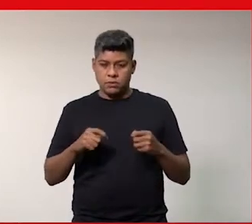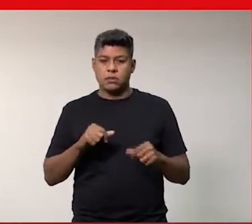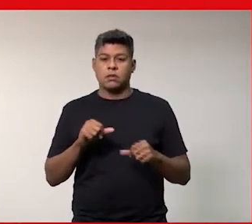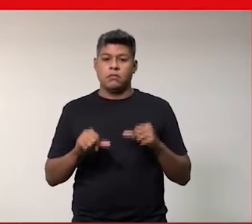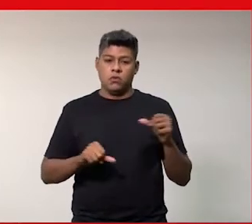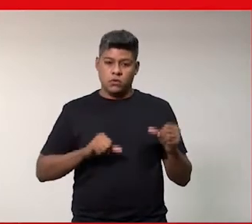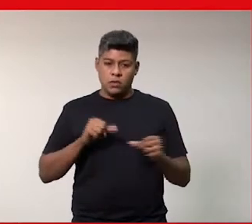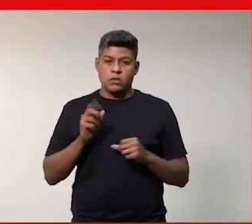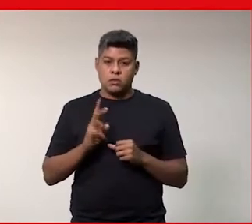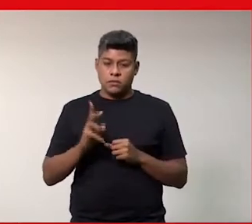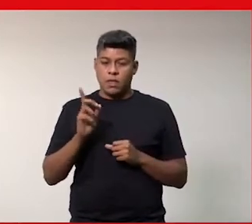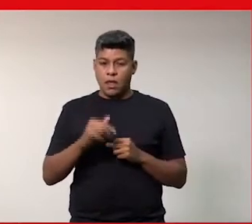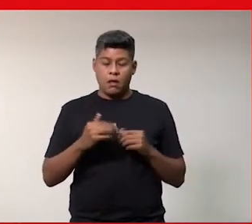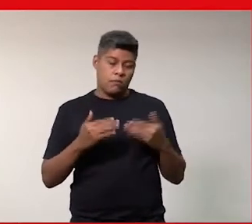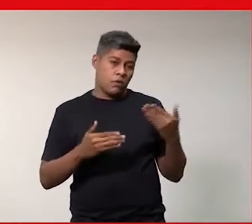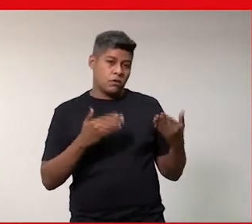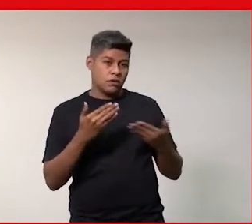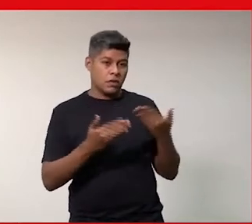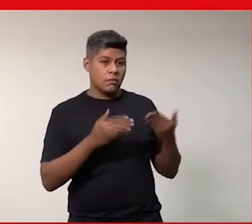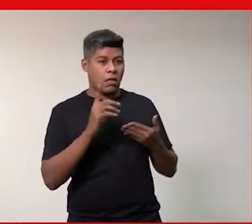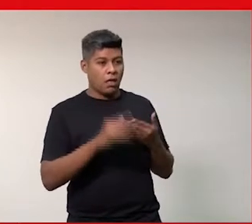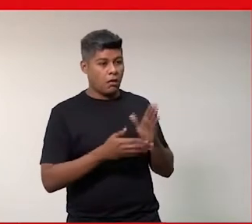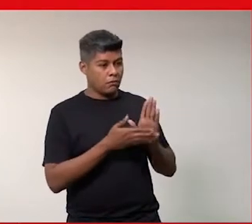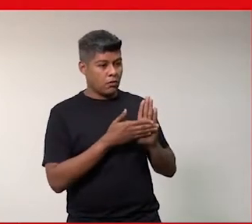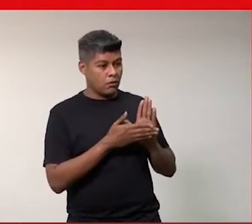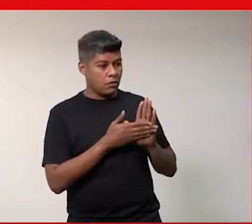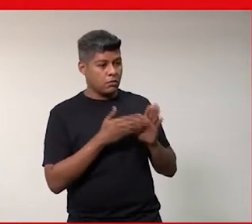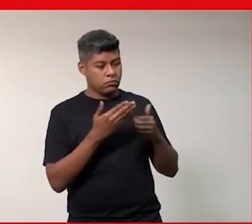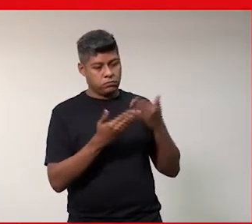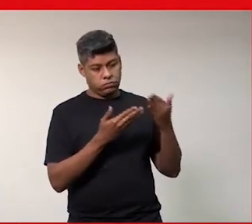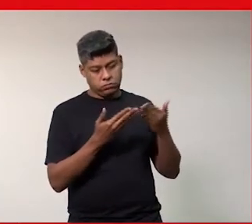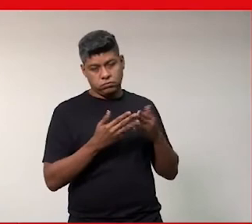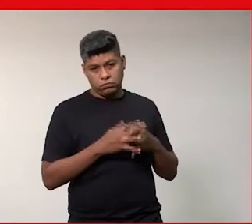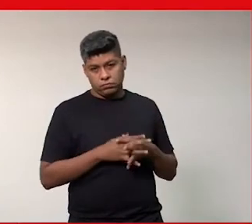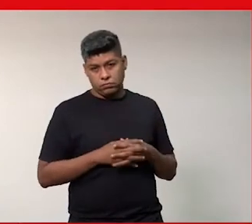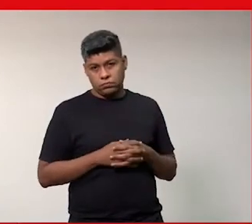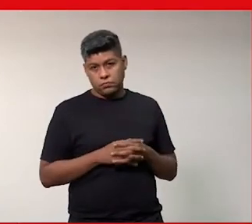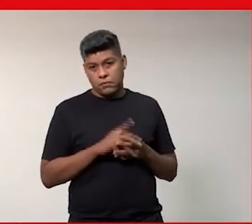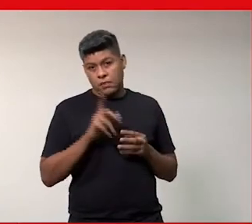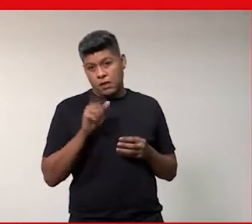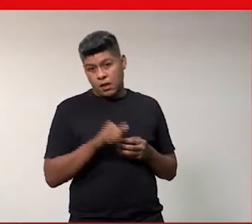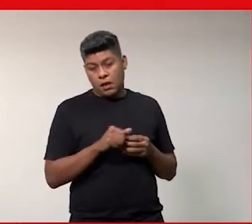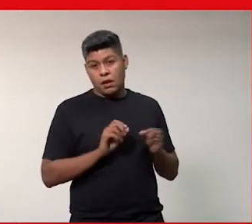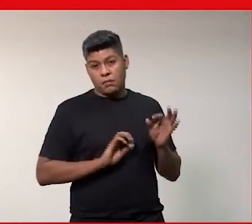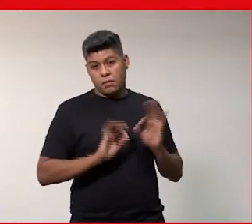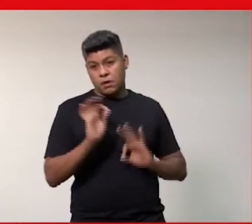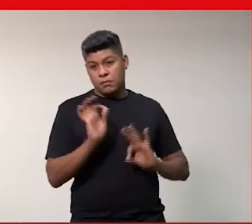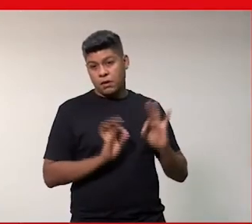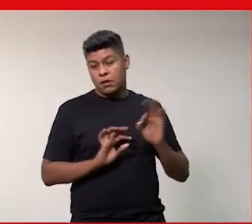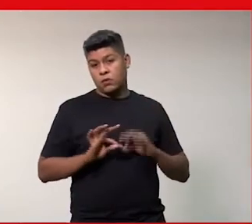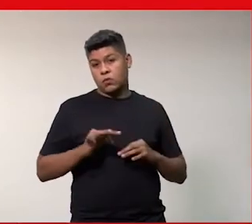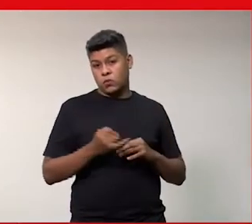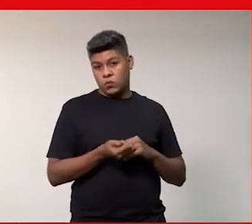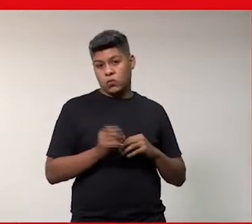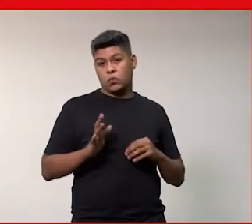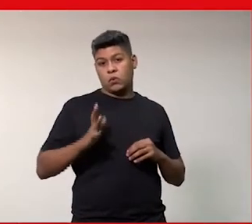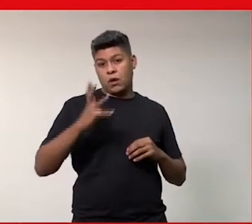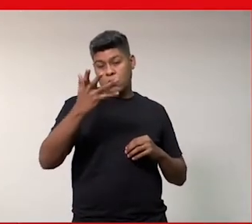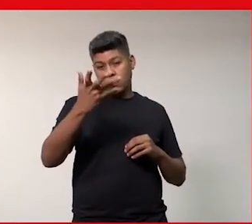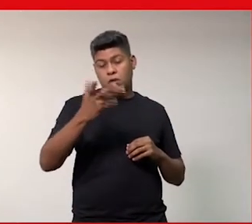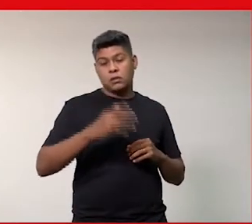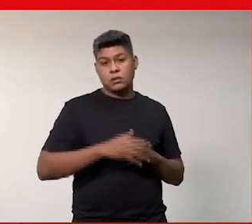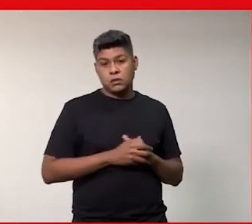mudando é um processo né é um programa em execução vamos dizer assim ele tem que estar preparado para tudo que está acontecendo porque